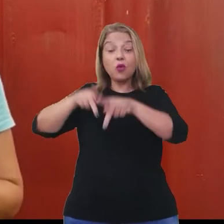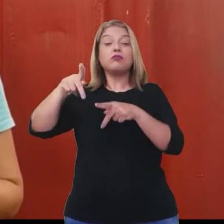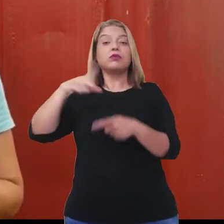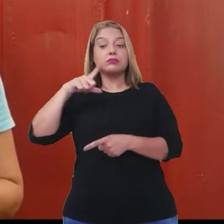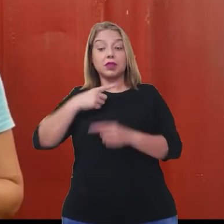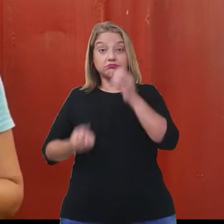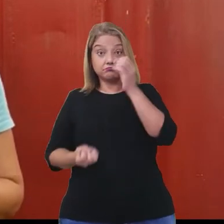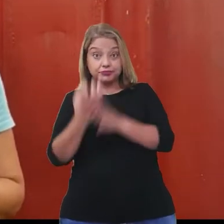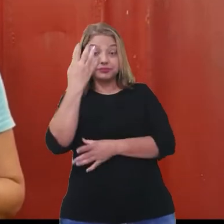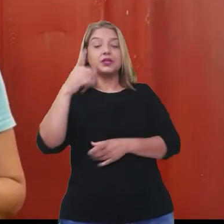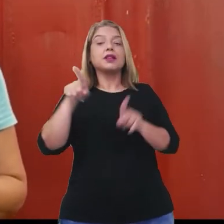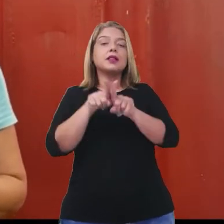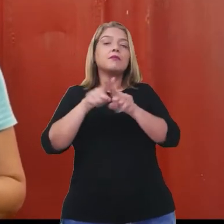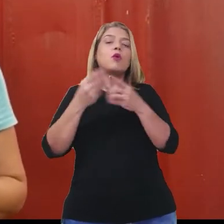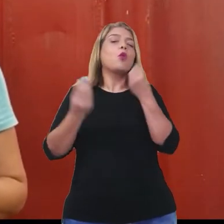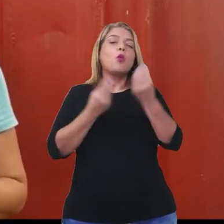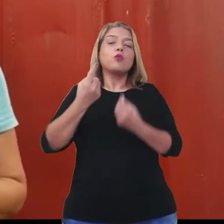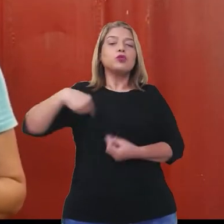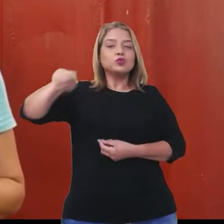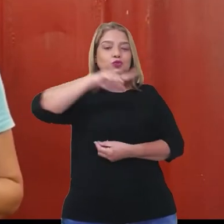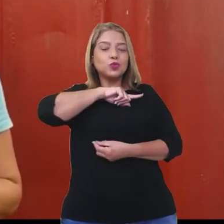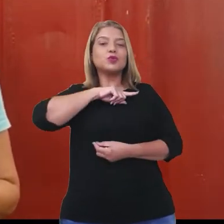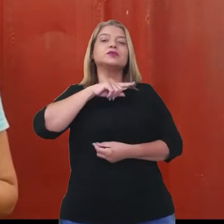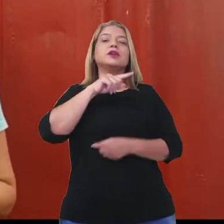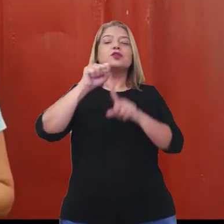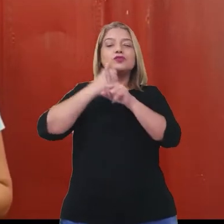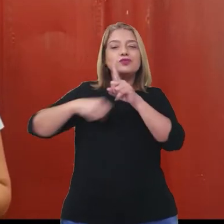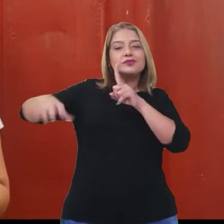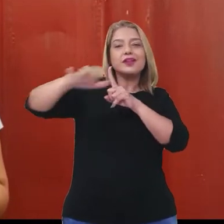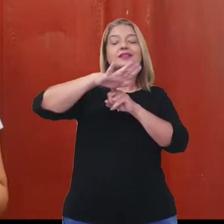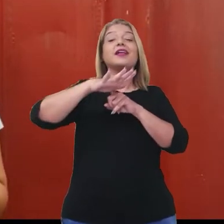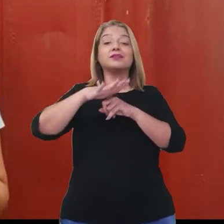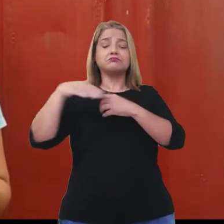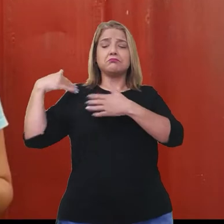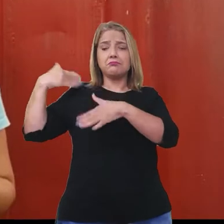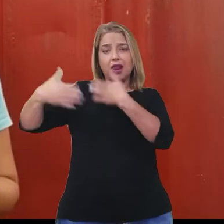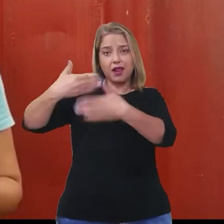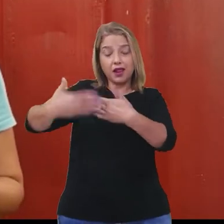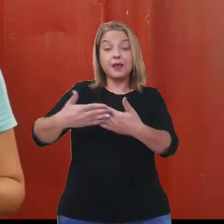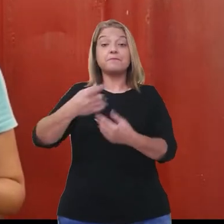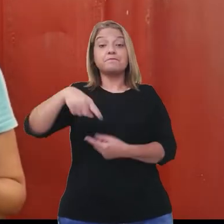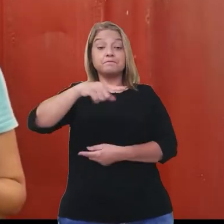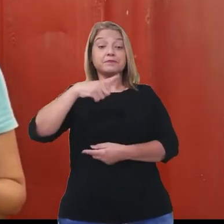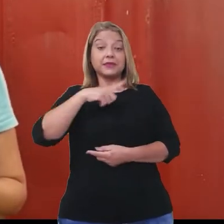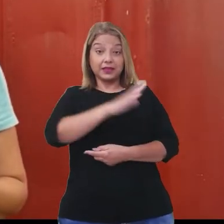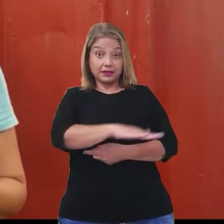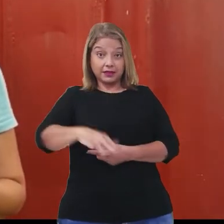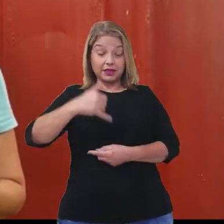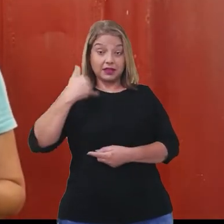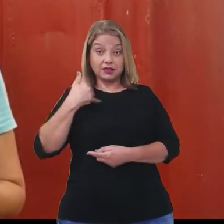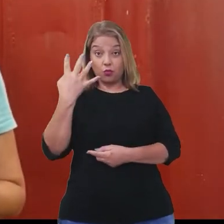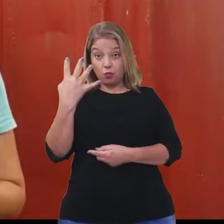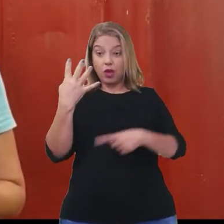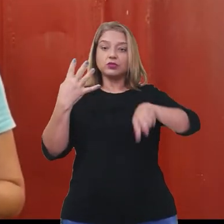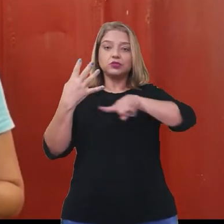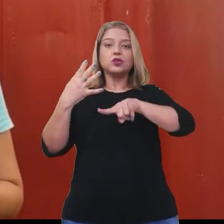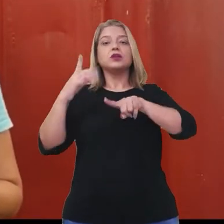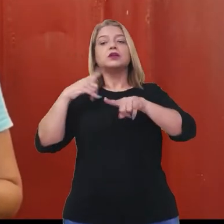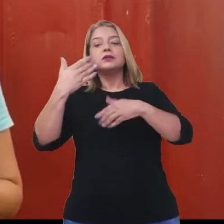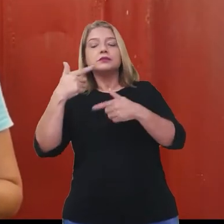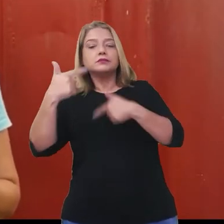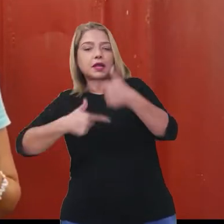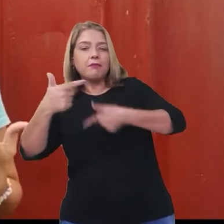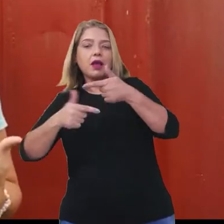formação de nossa sociedade. Na minha turma de crianças de 4 anos, nós exploramos o continente africano, desmistificando a